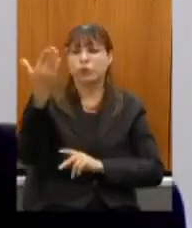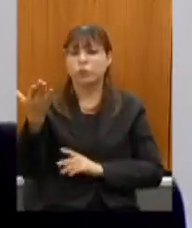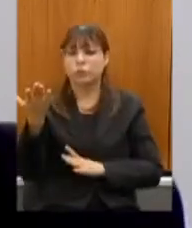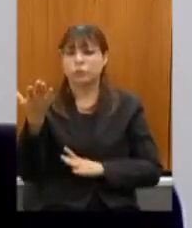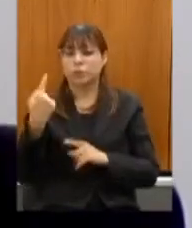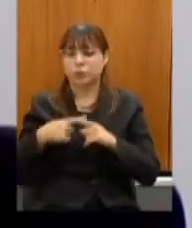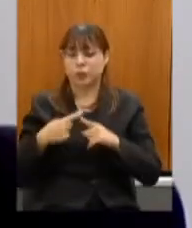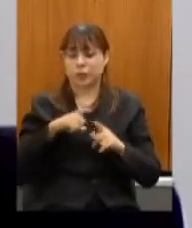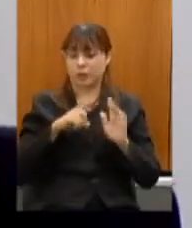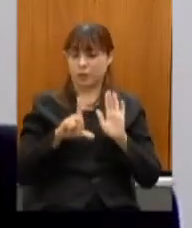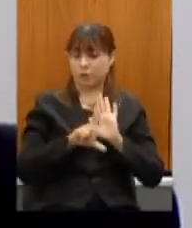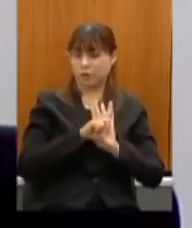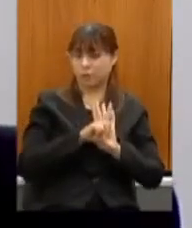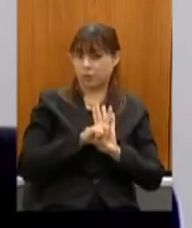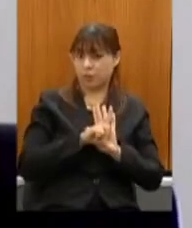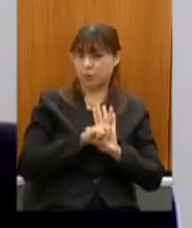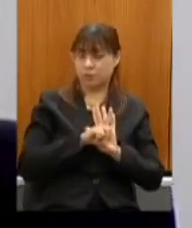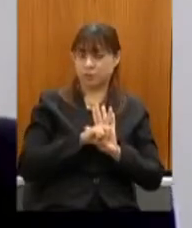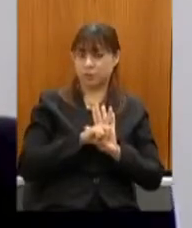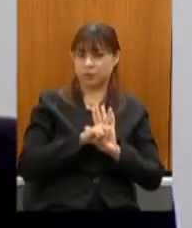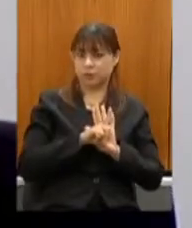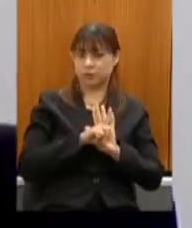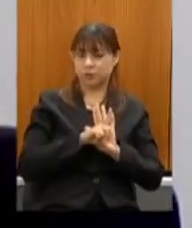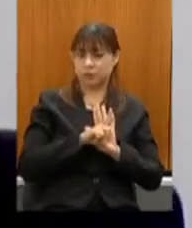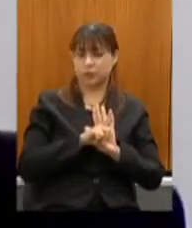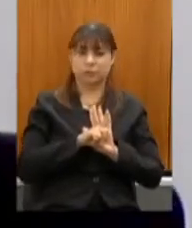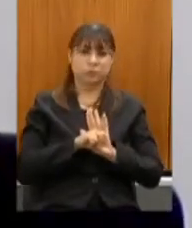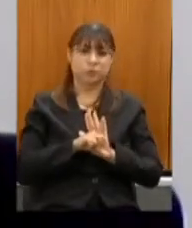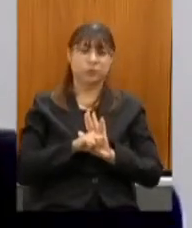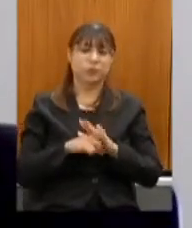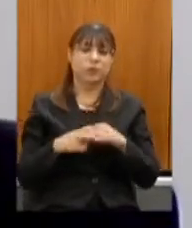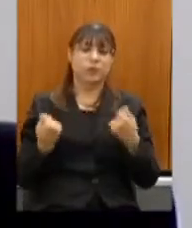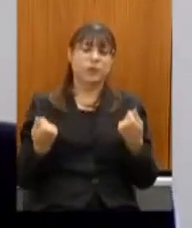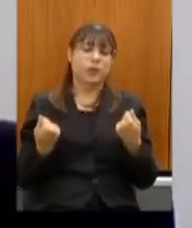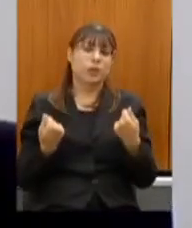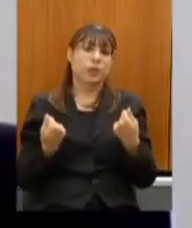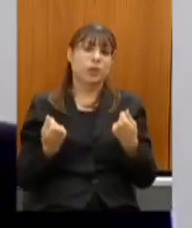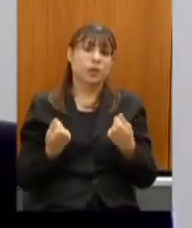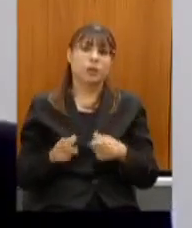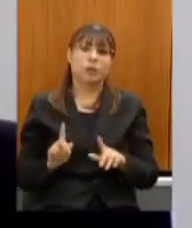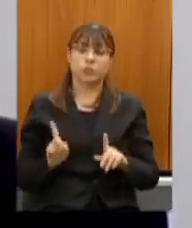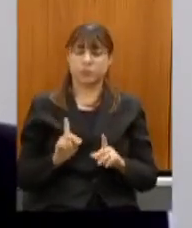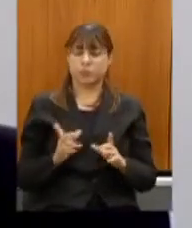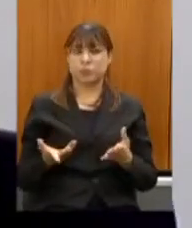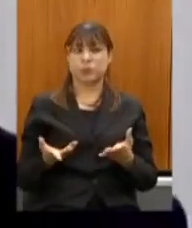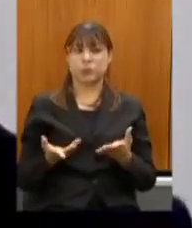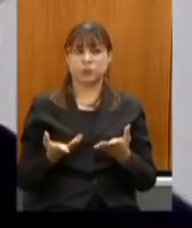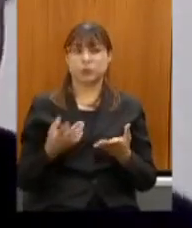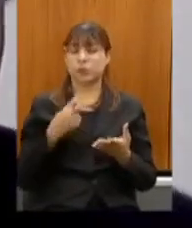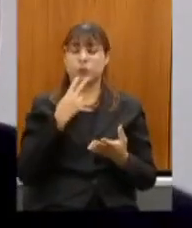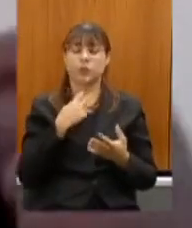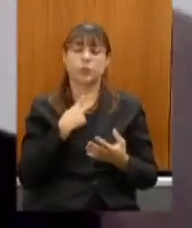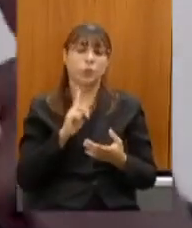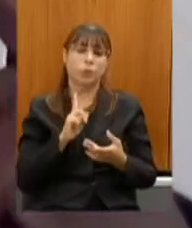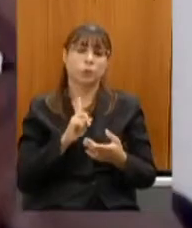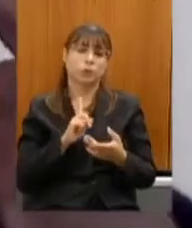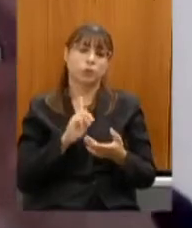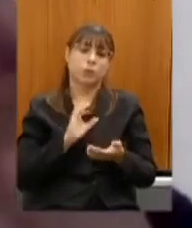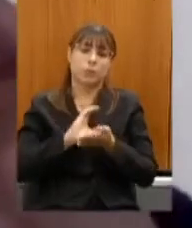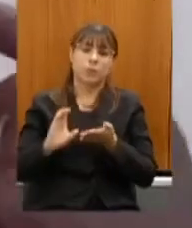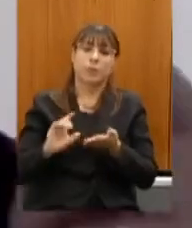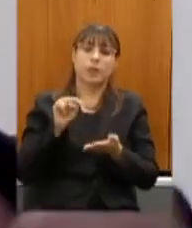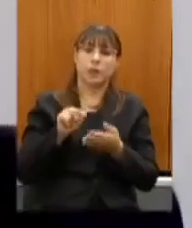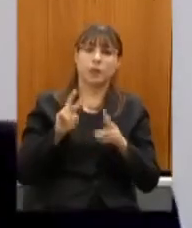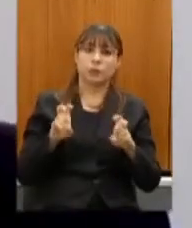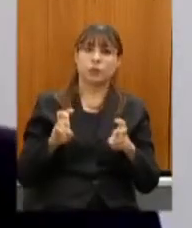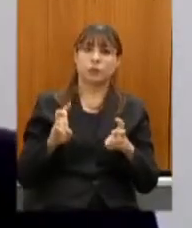restritiva para custear aí a divulgação institucional fora do nosso estado gostaria que o respondesse essas duas perguntas